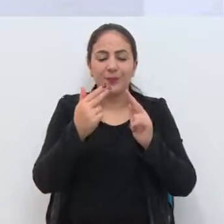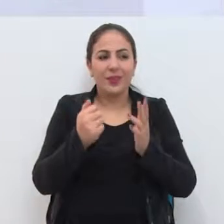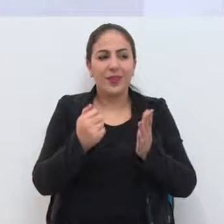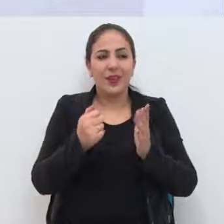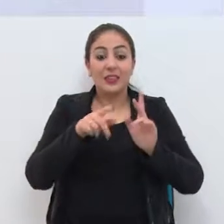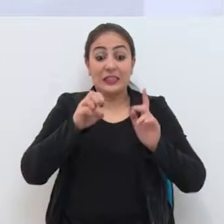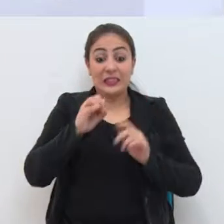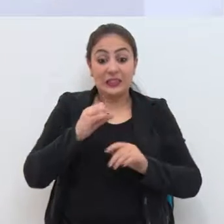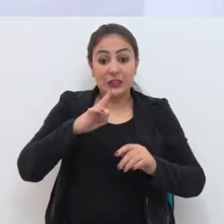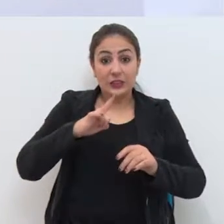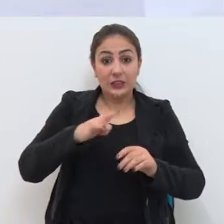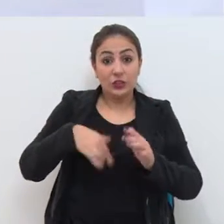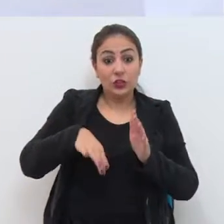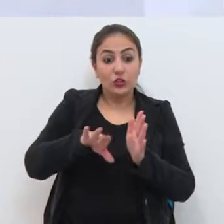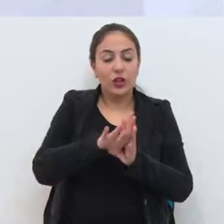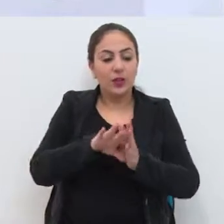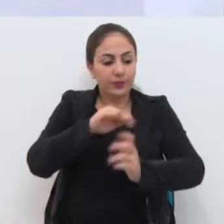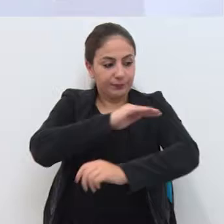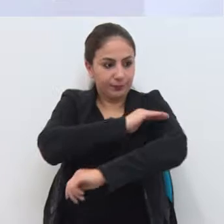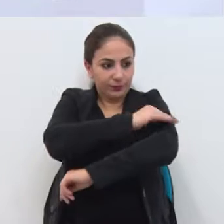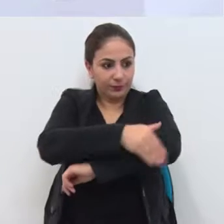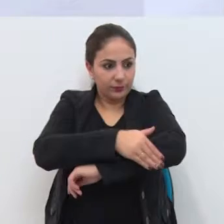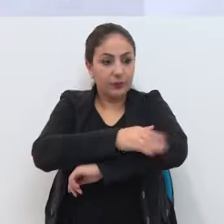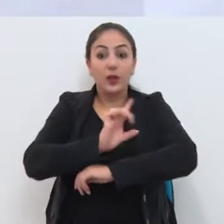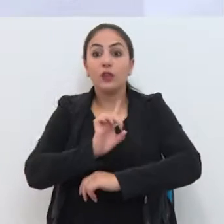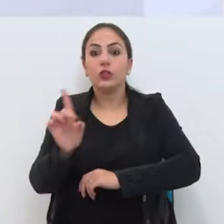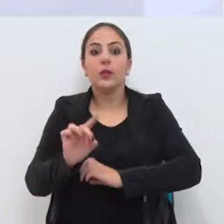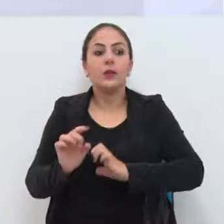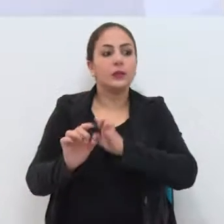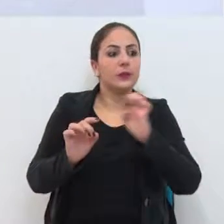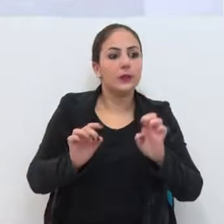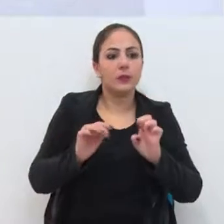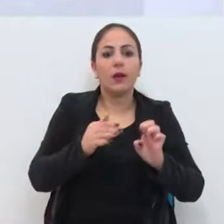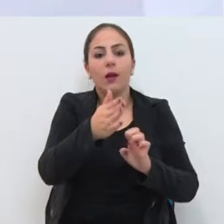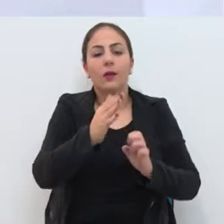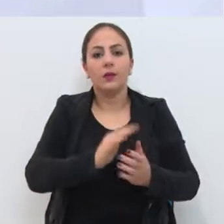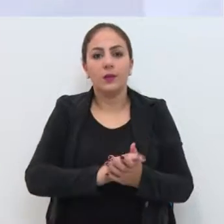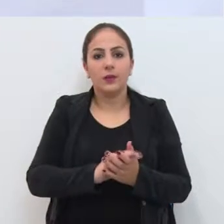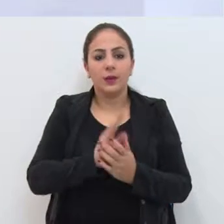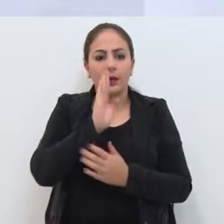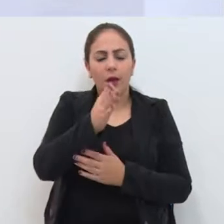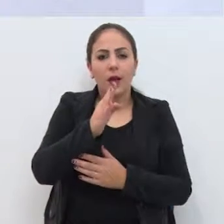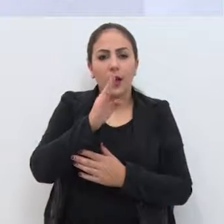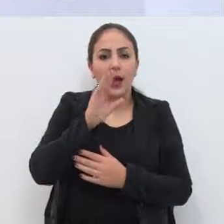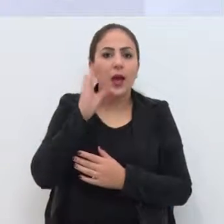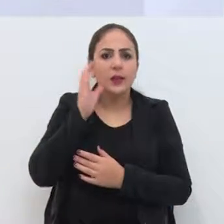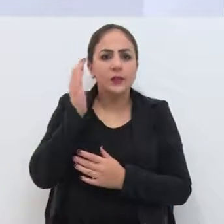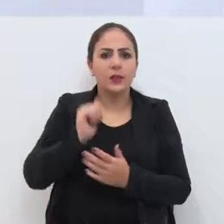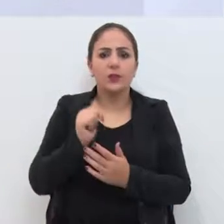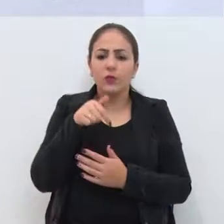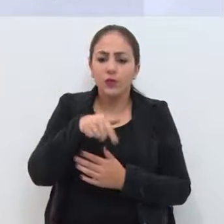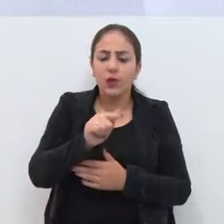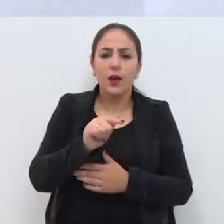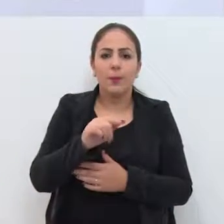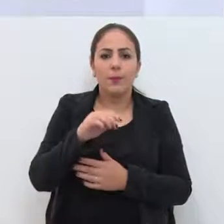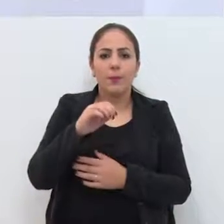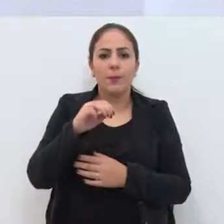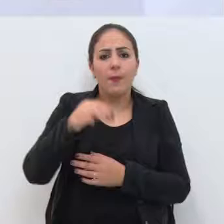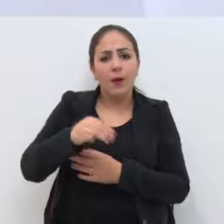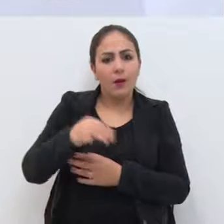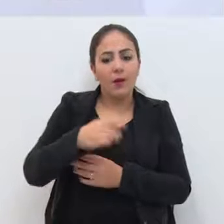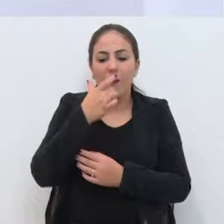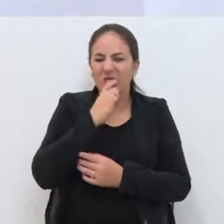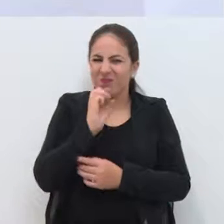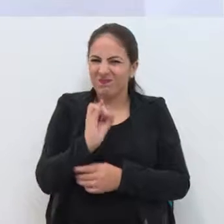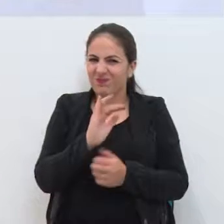trevo da caravela, pega a esquerda, pega a direita, vai para Carazinho, vai para Amaral. Então, eu acho que